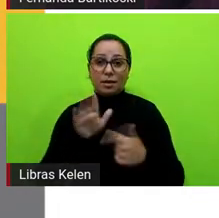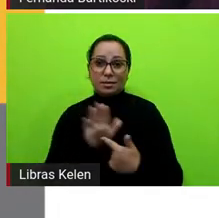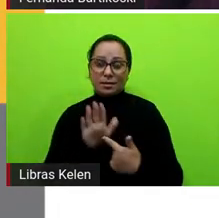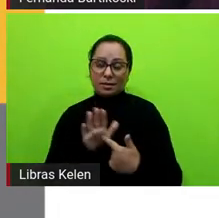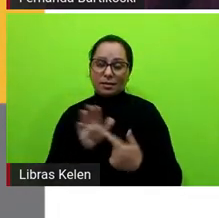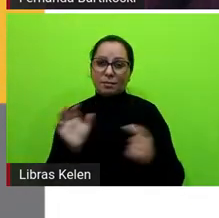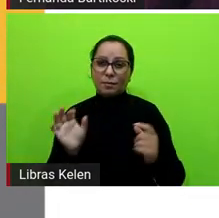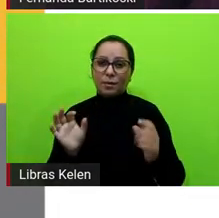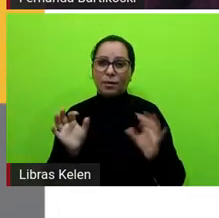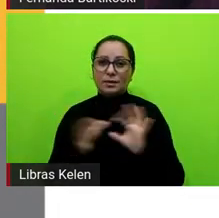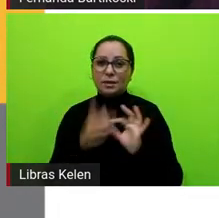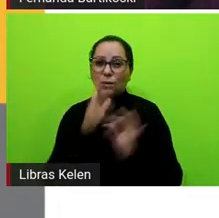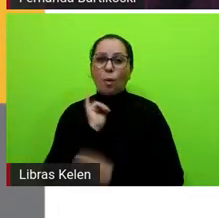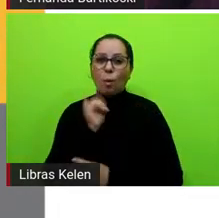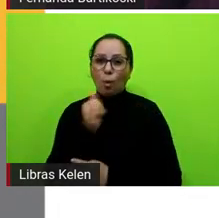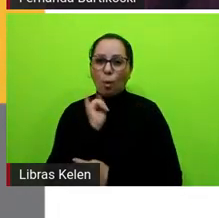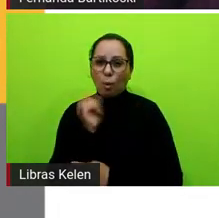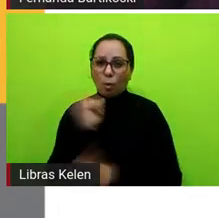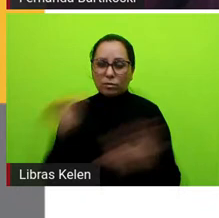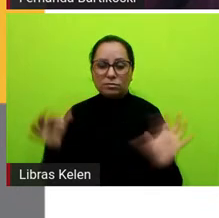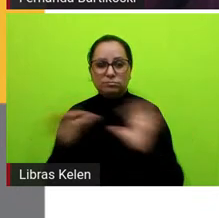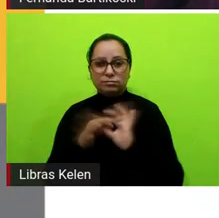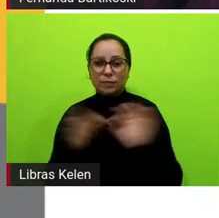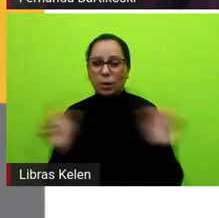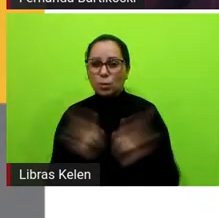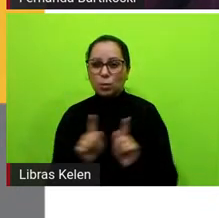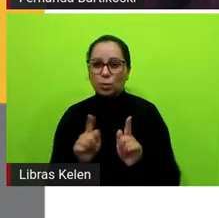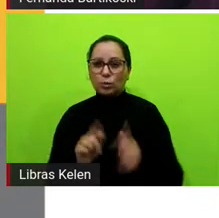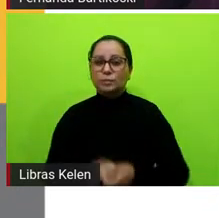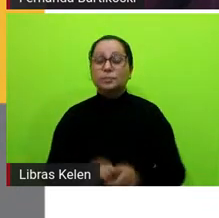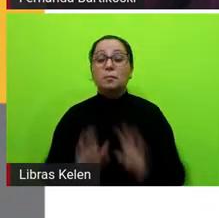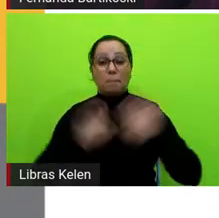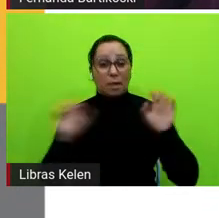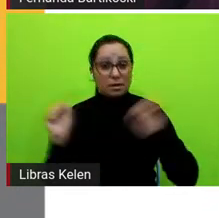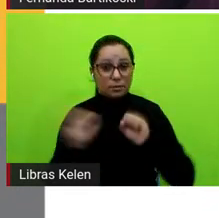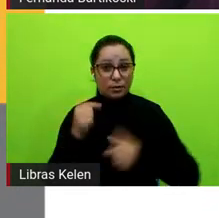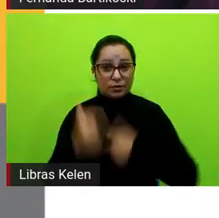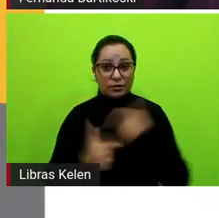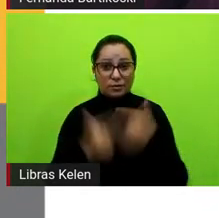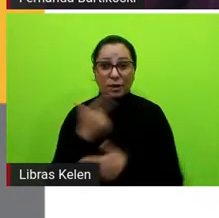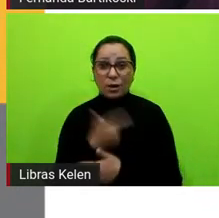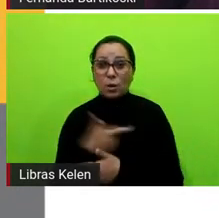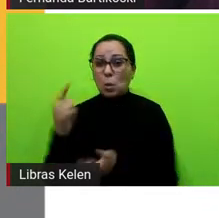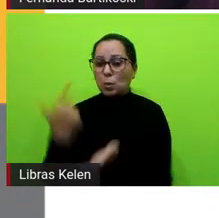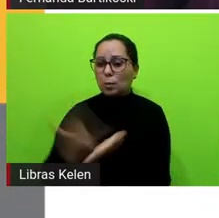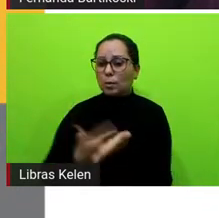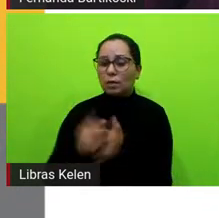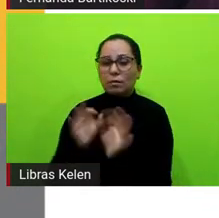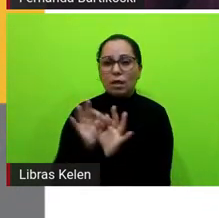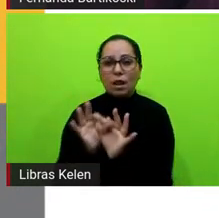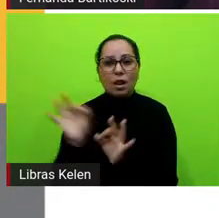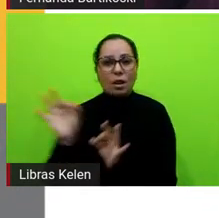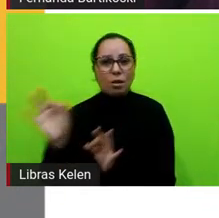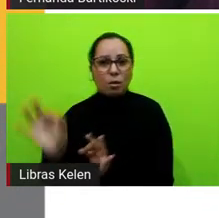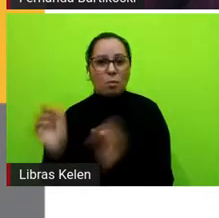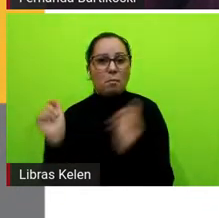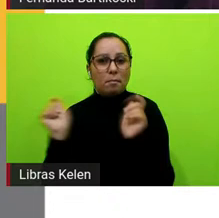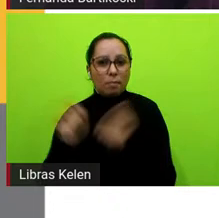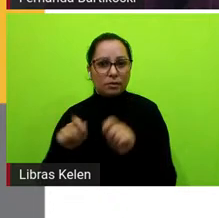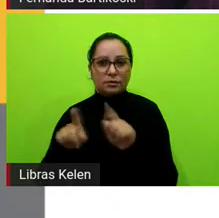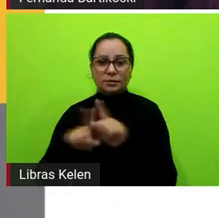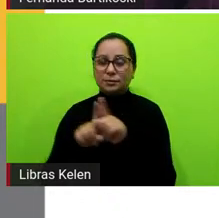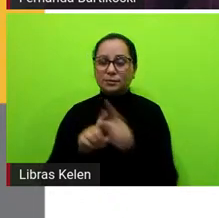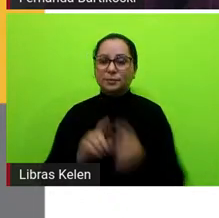teria um conto né ele é relativamente curto mas pode-se trabalhar com uma obra mais longa né uma narrativa mais longa